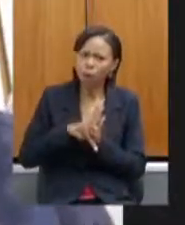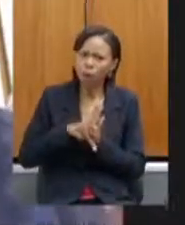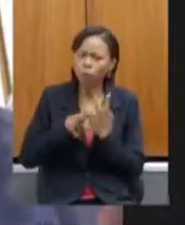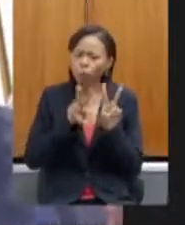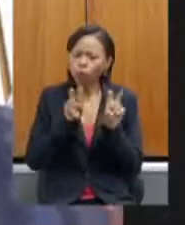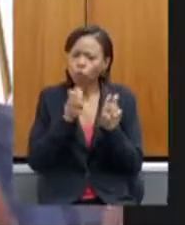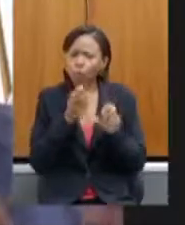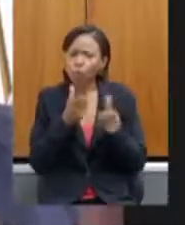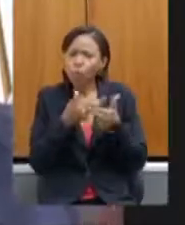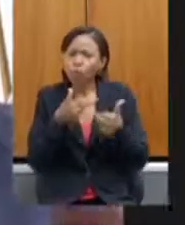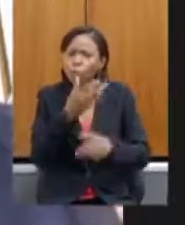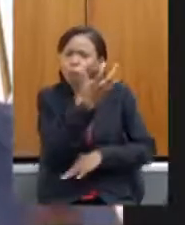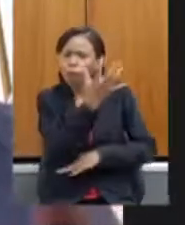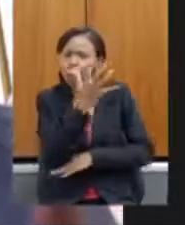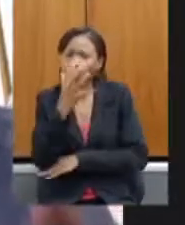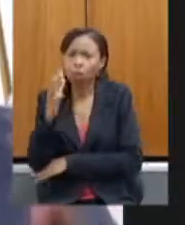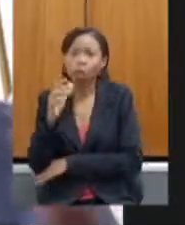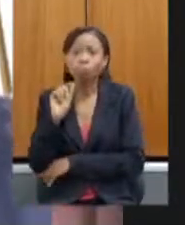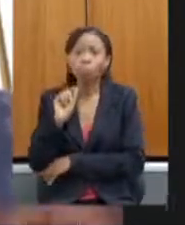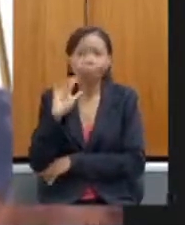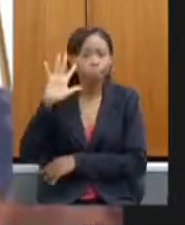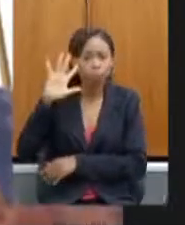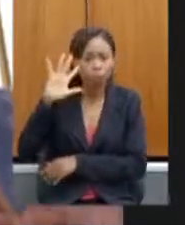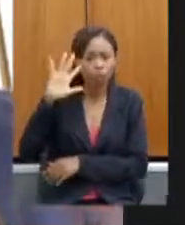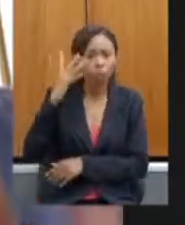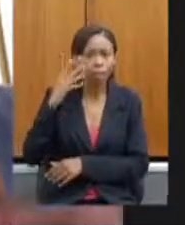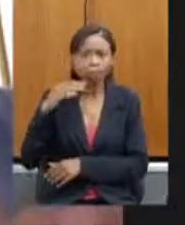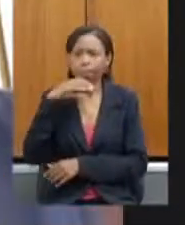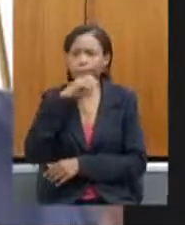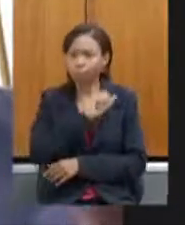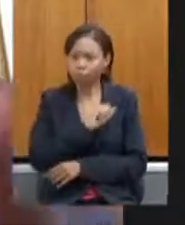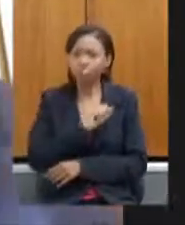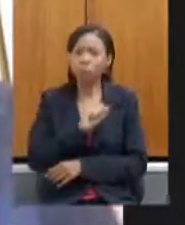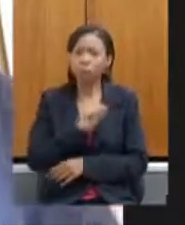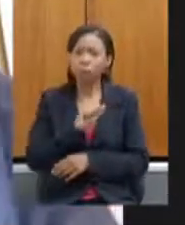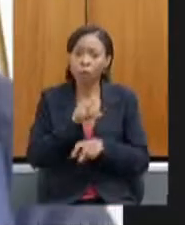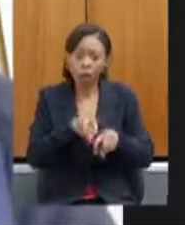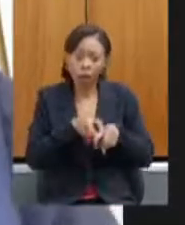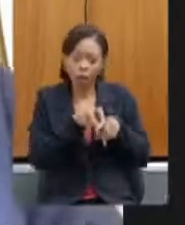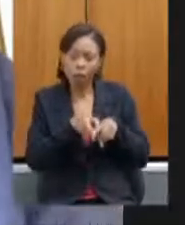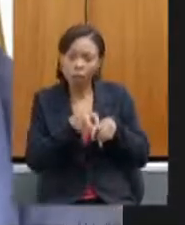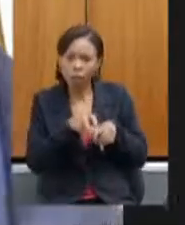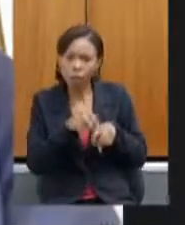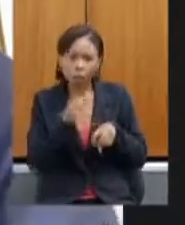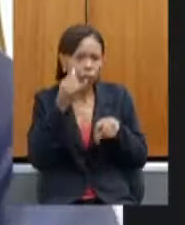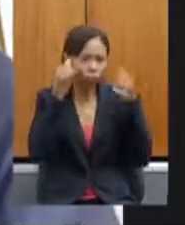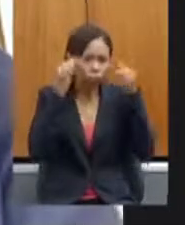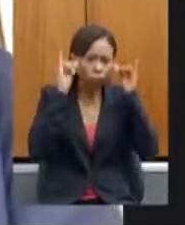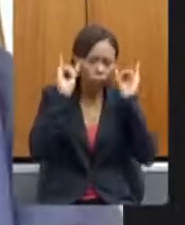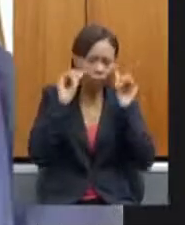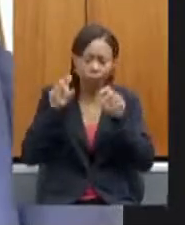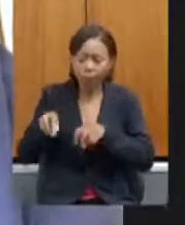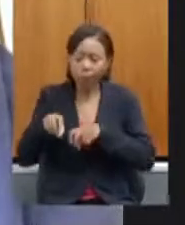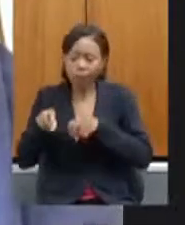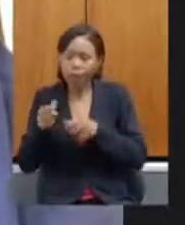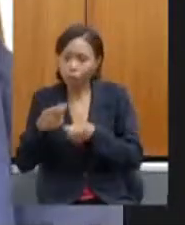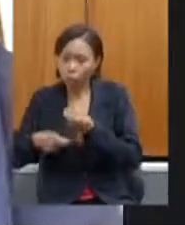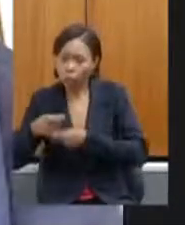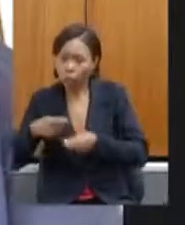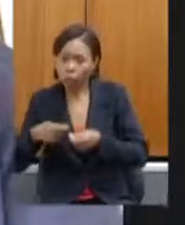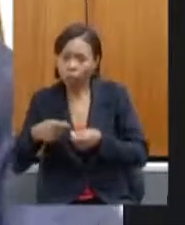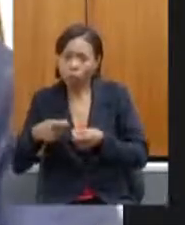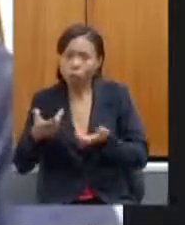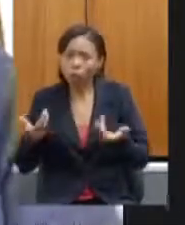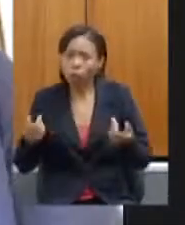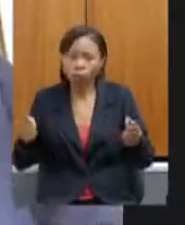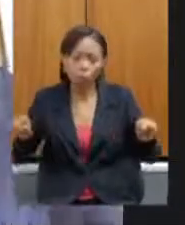possa resolver isso o mais rápido possível agropecuário o agronegócio não pode brigar com o sistema ambiental